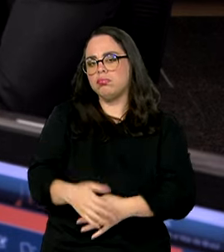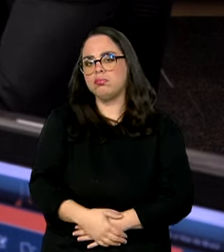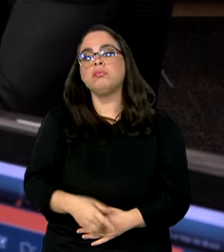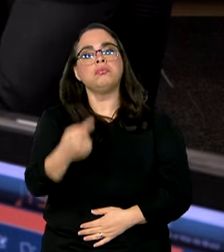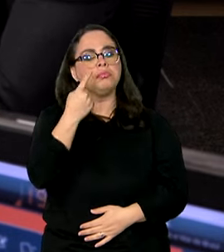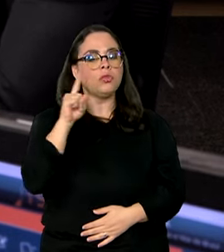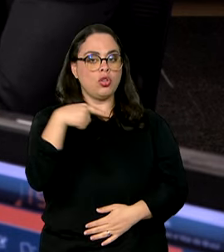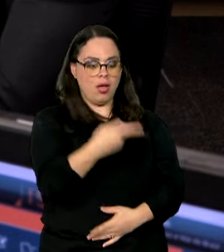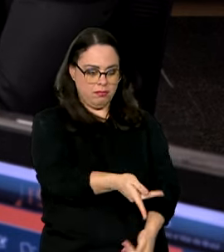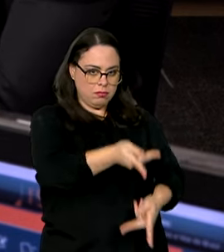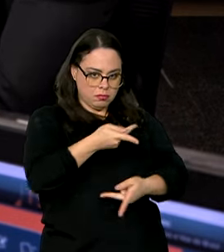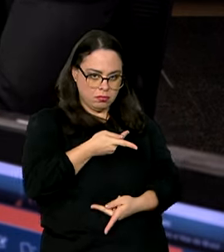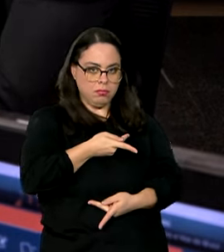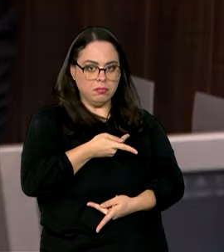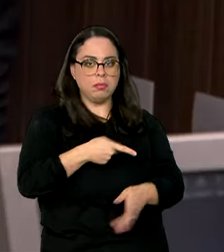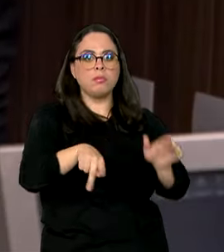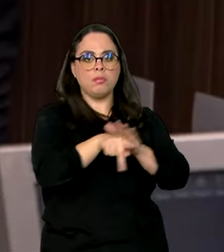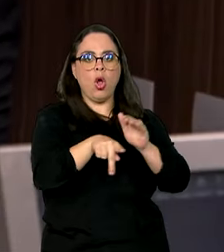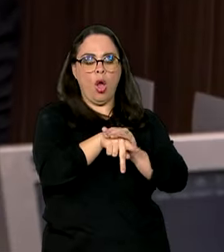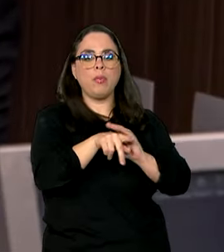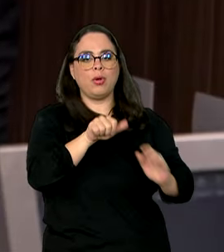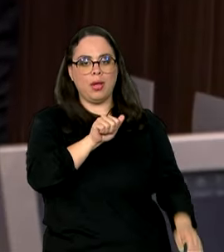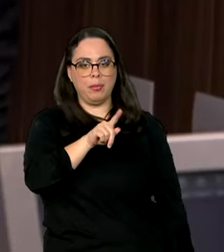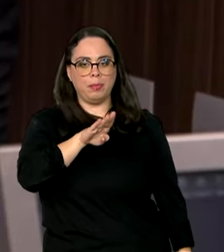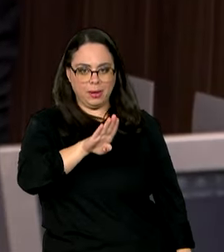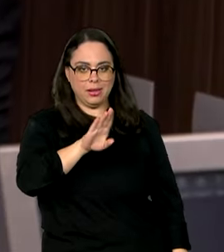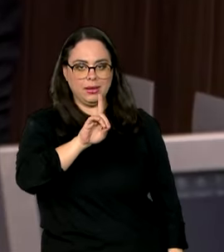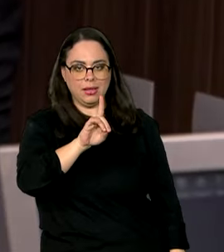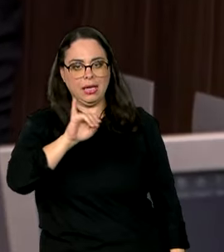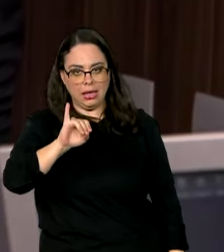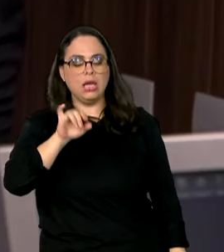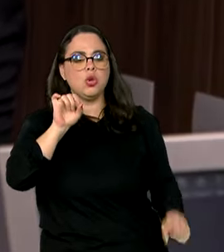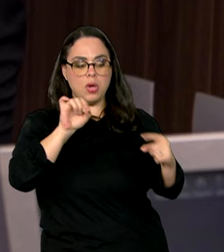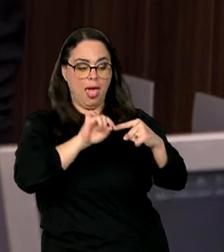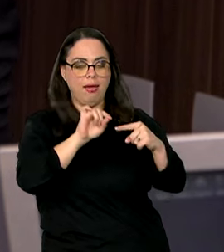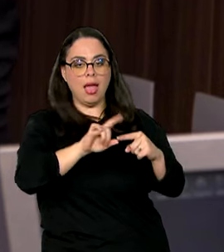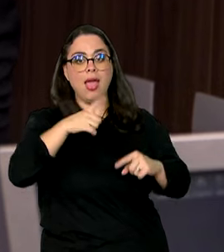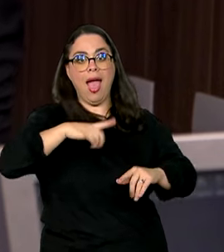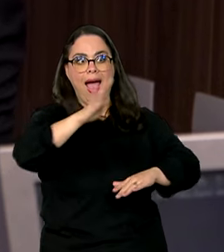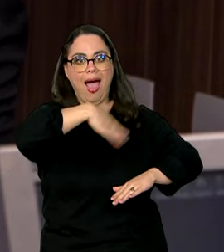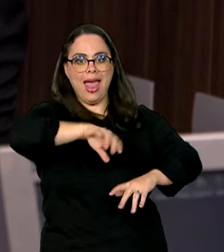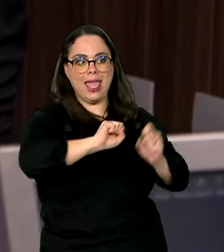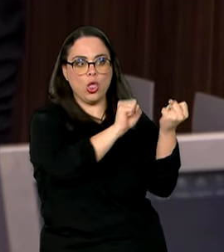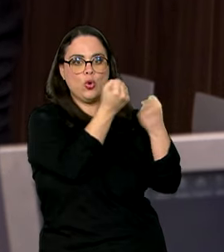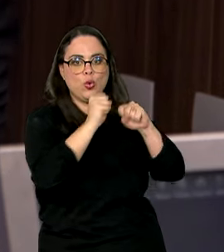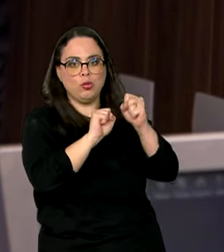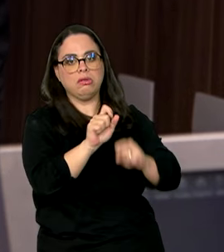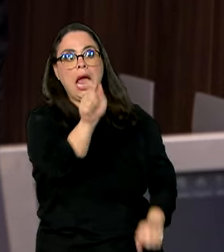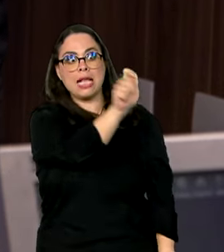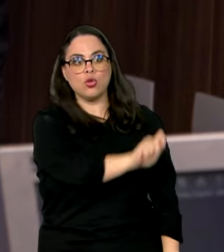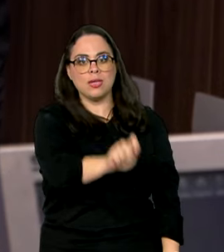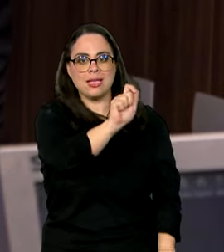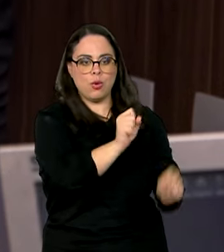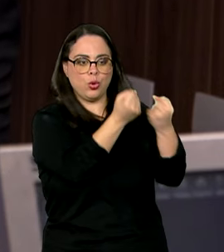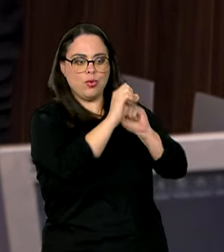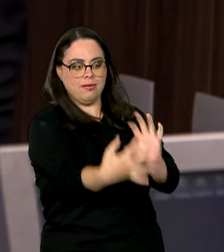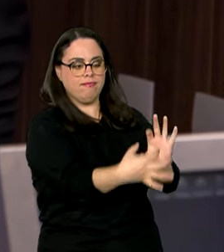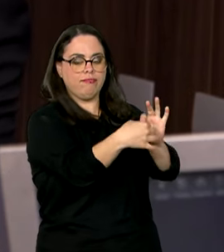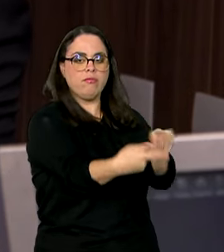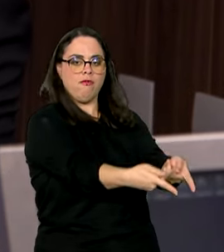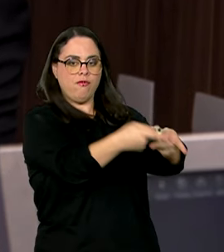nós recebemos na Agência Brasileira de Desenvolvimento Industrial muitas indústrias, muitas associações industriais.